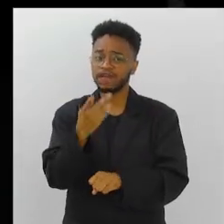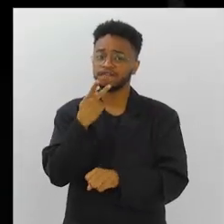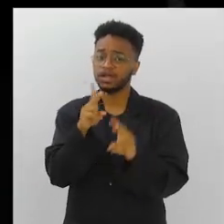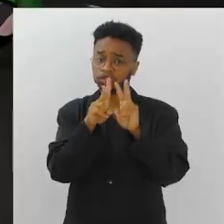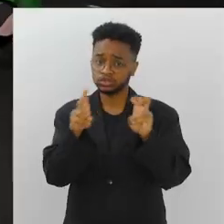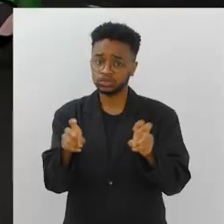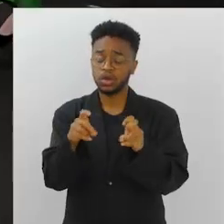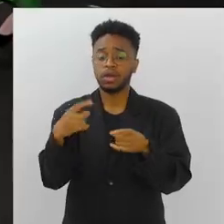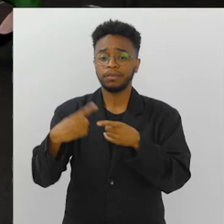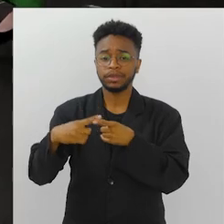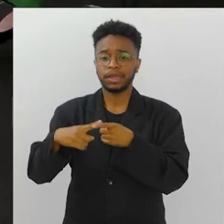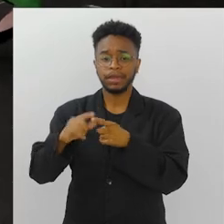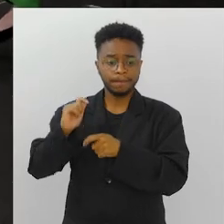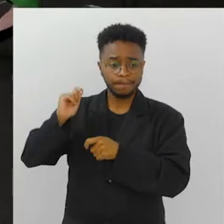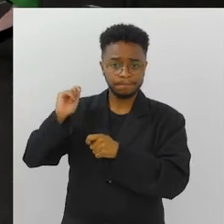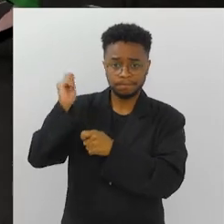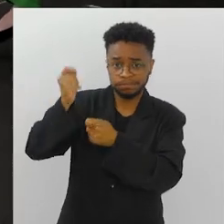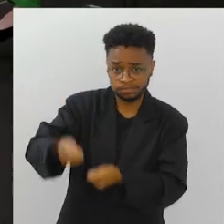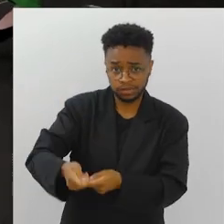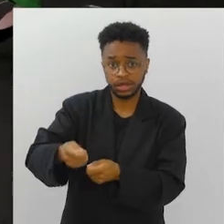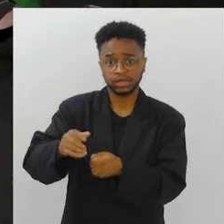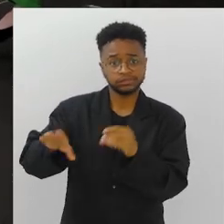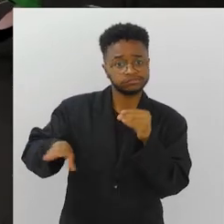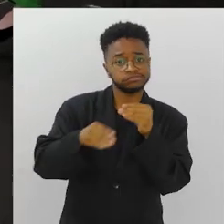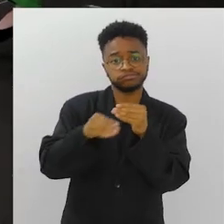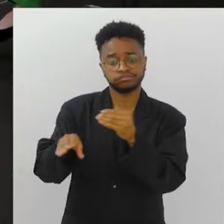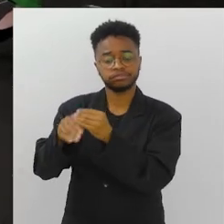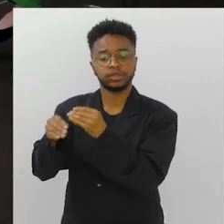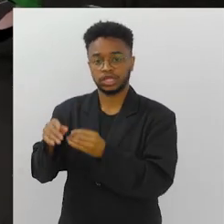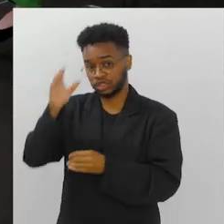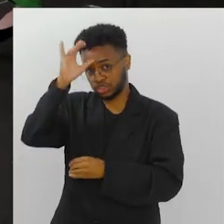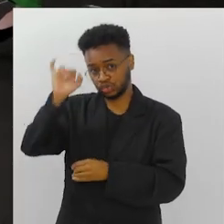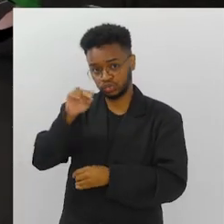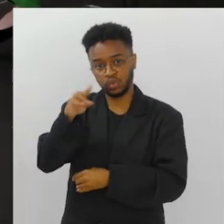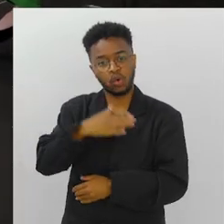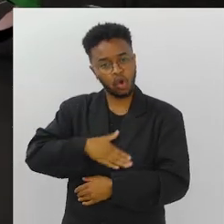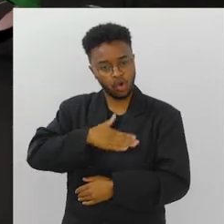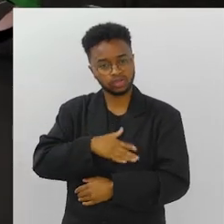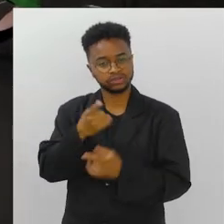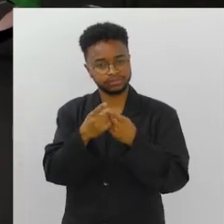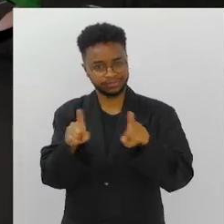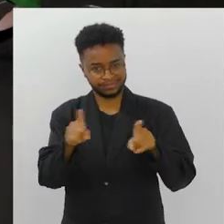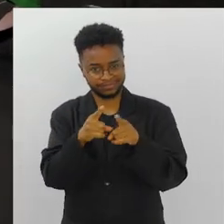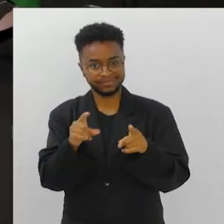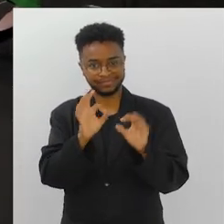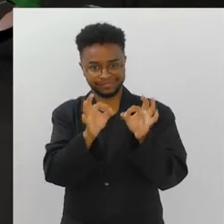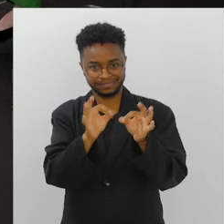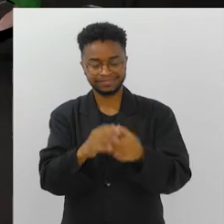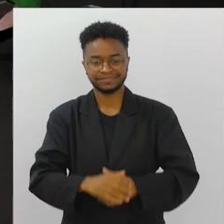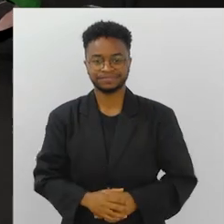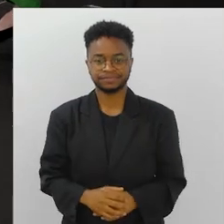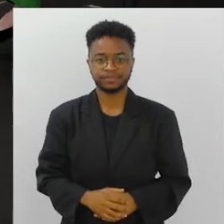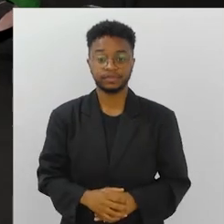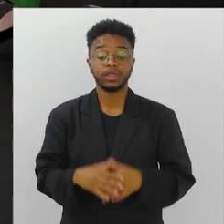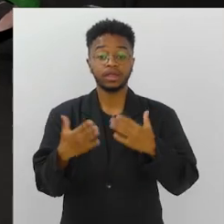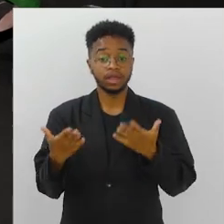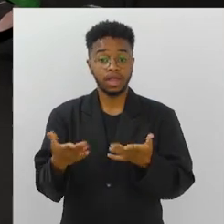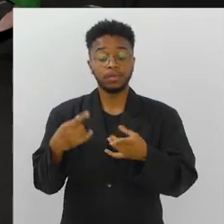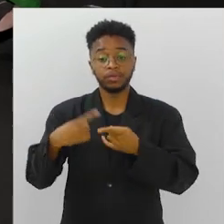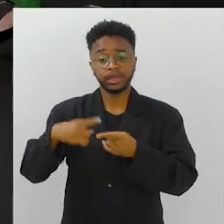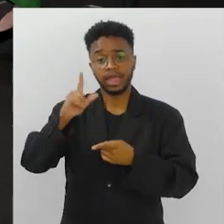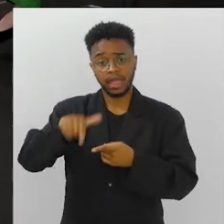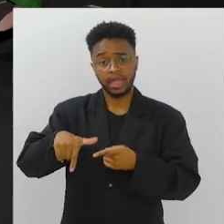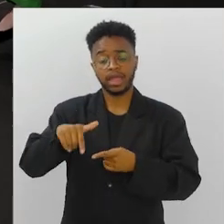Que fala disso. Cada corda de 10 eu dou mais um. O Tia Ju gosta do caranguejo também. Cada corda de 10 eu dou mais um,